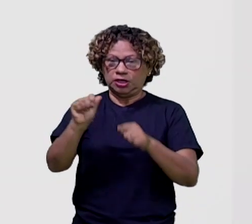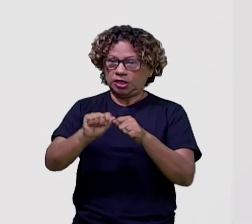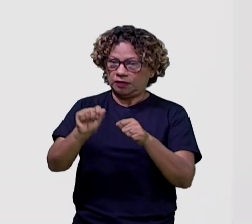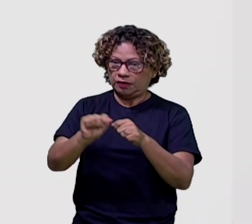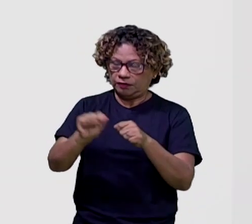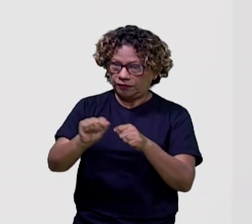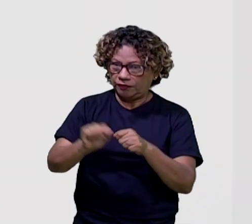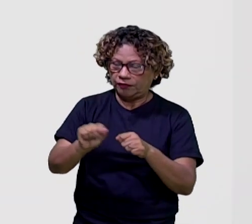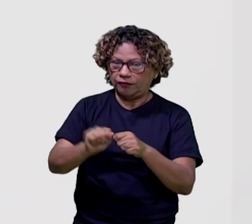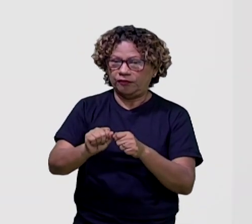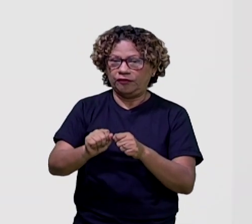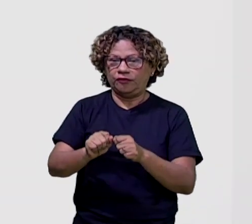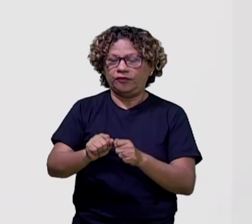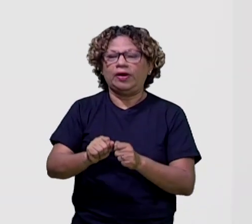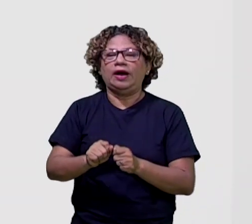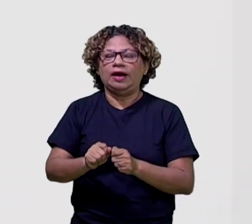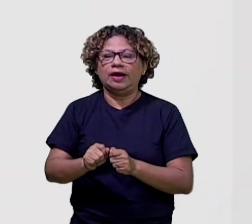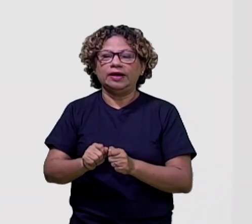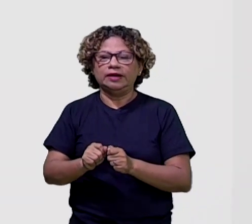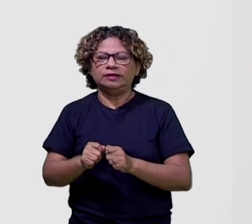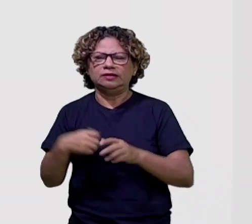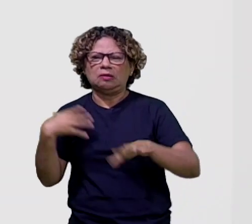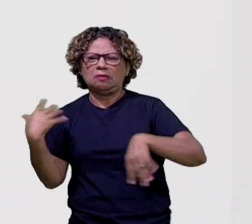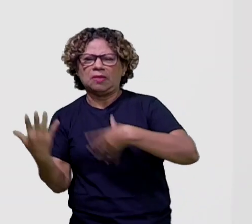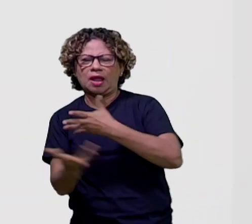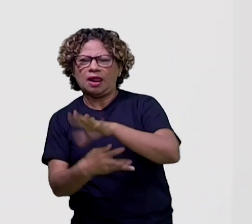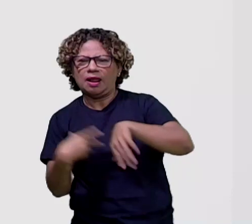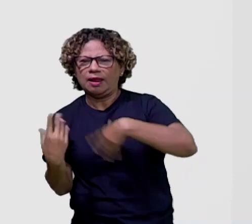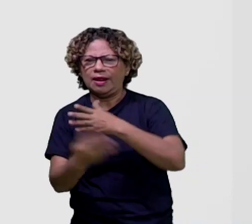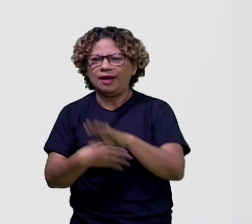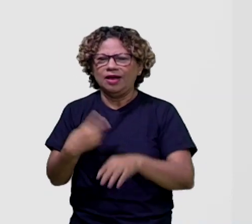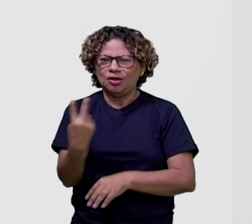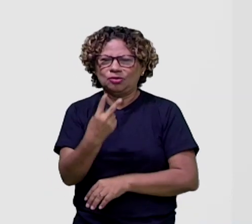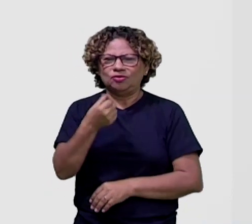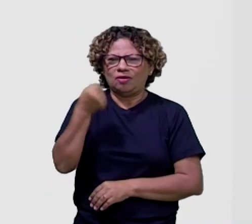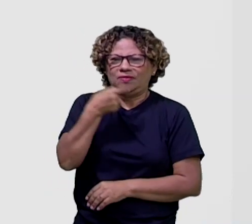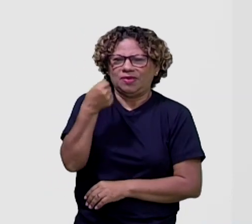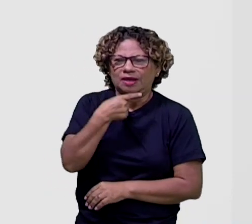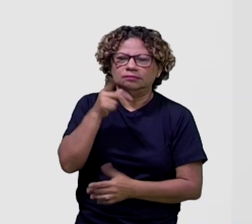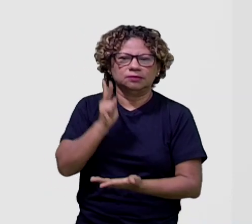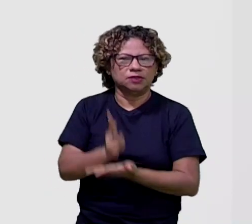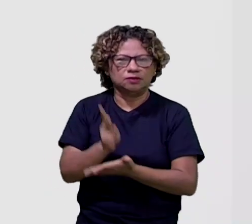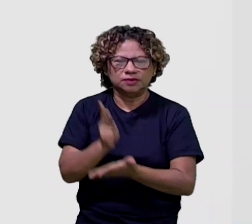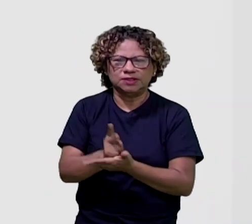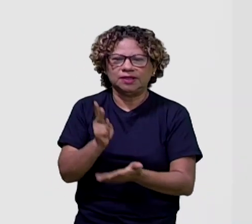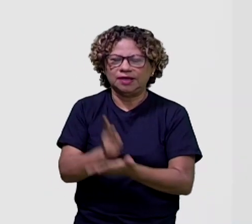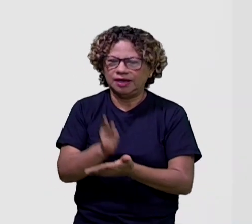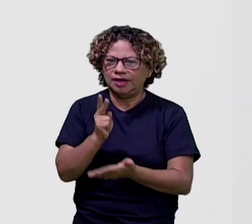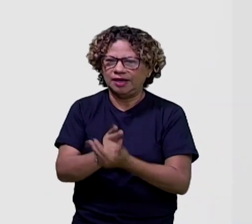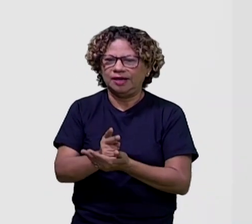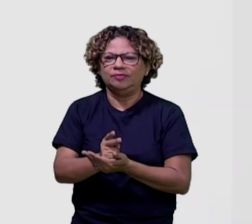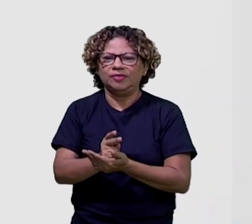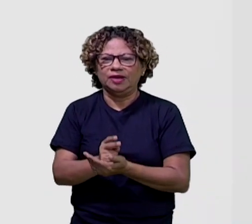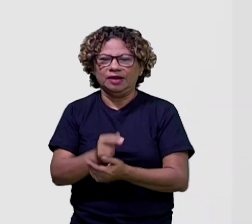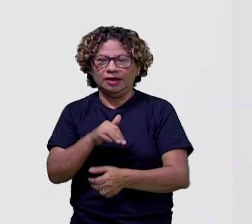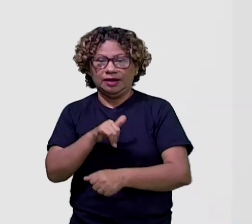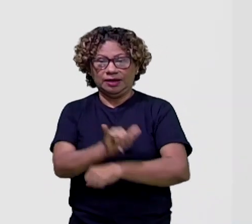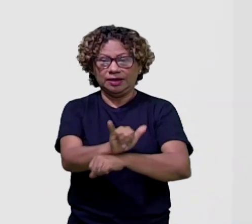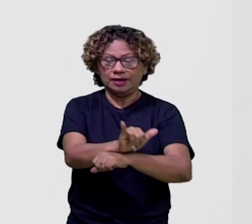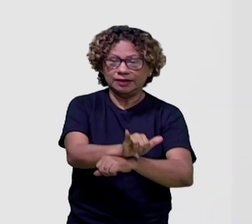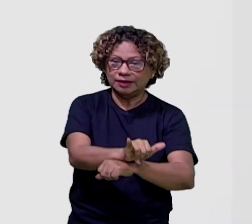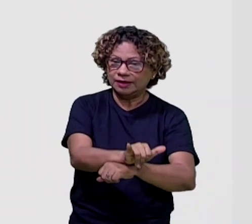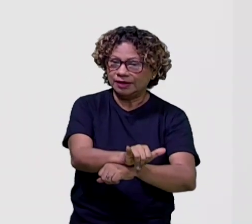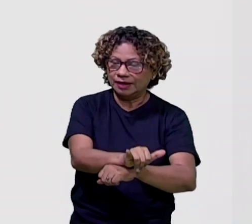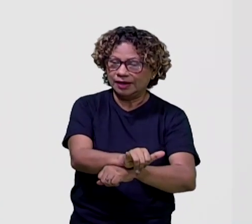são bem trambiqueiros, né? Muito engraçados os dois. Eles estão sempre enganando o povo de